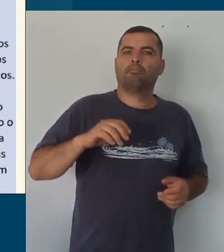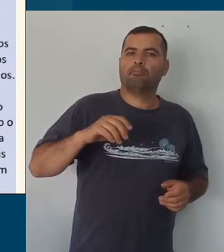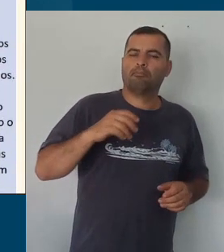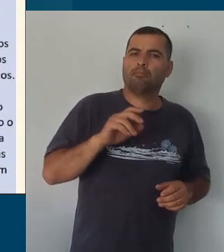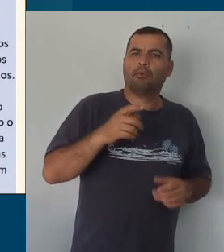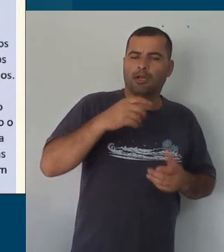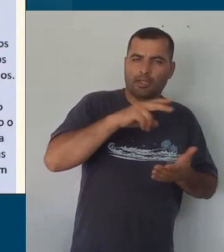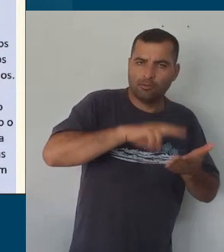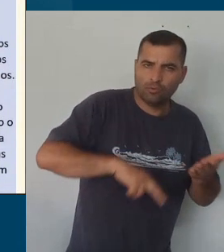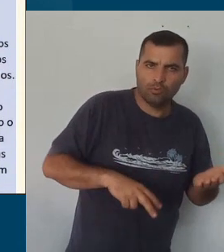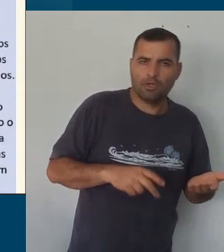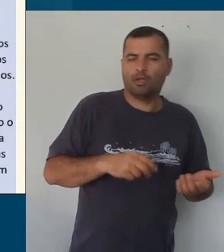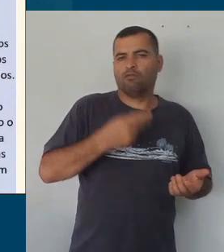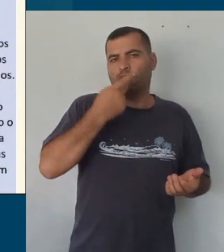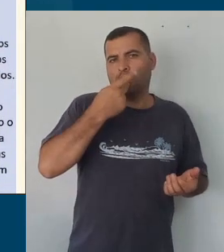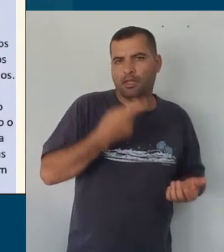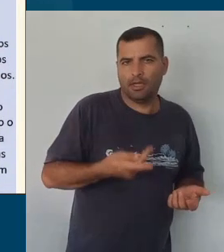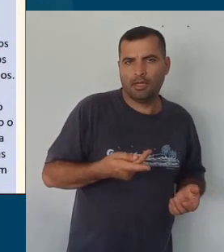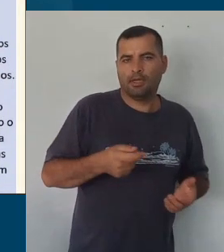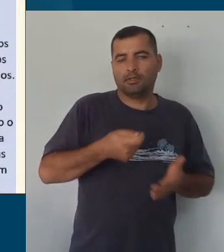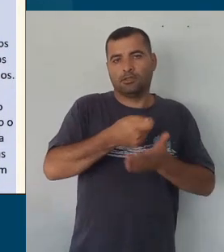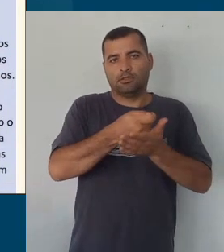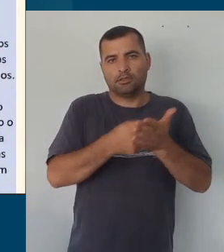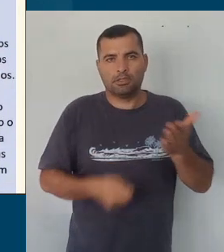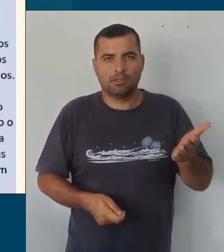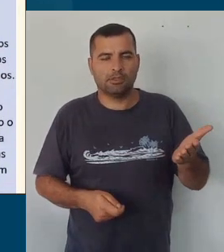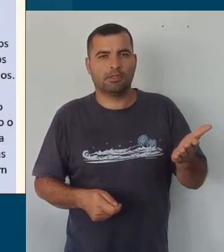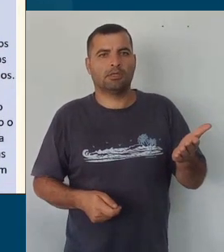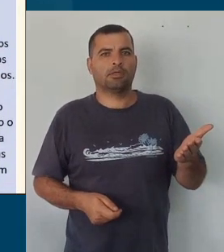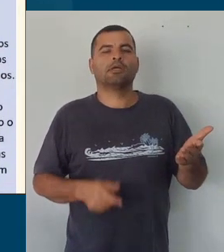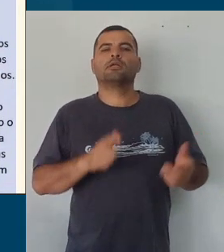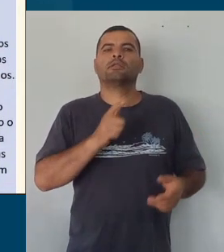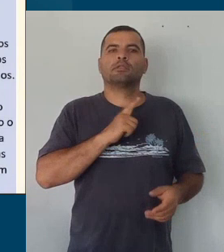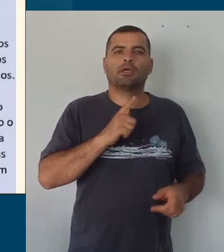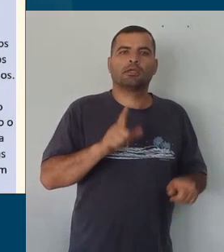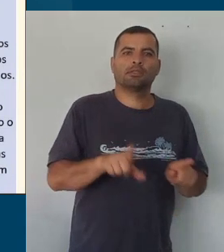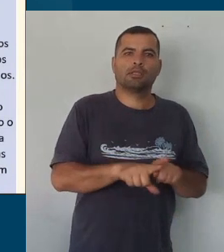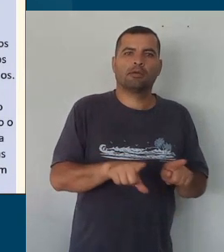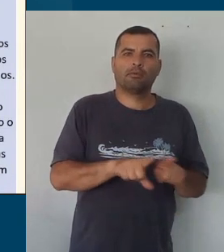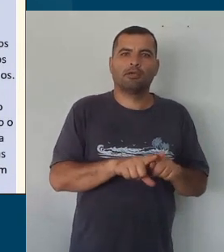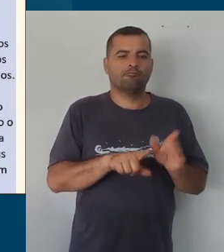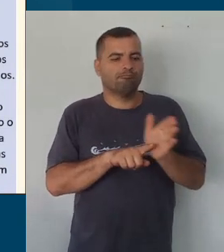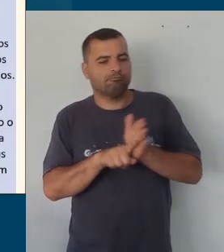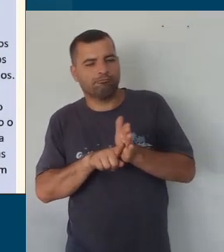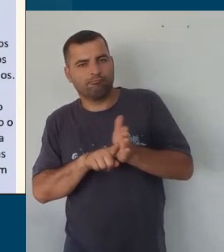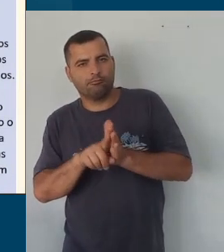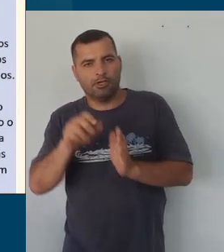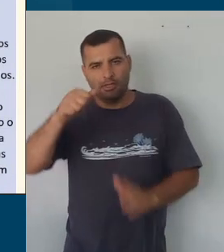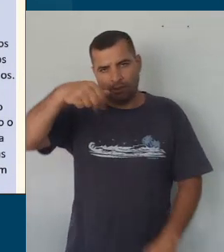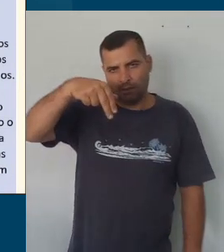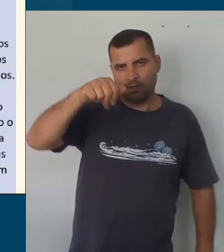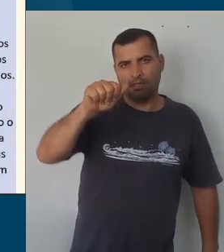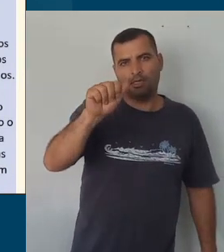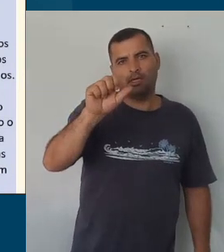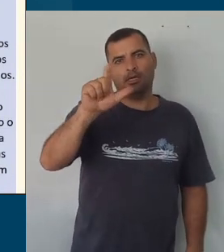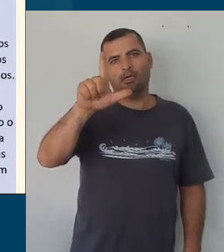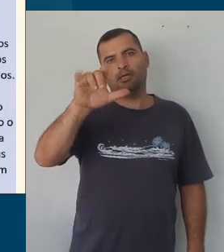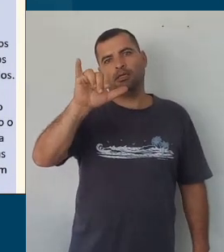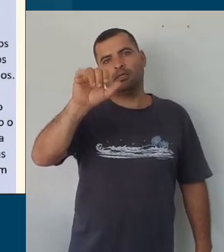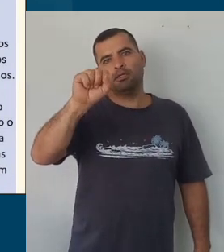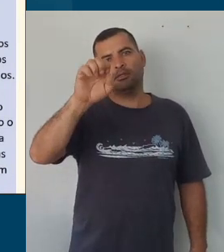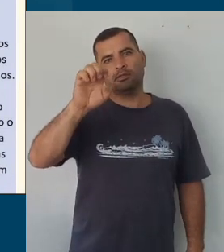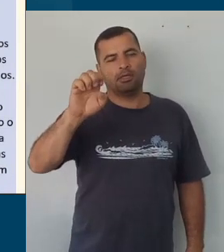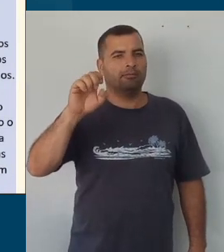para a prática de escrita, e eu tenho as de análise linguística, que no caso do primeiro e segundo dos anos são especificamente